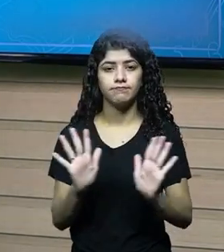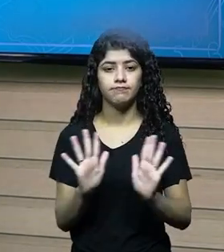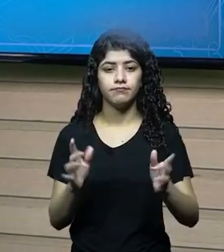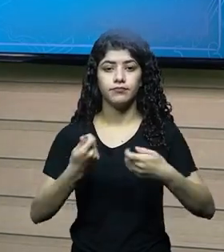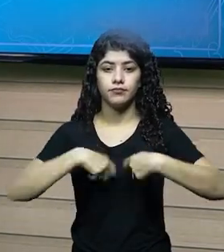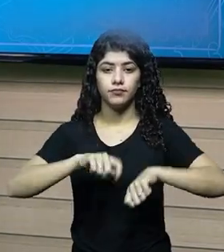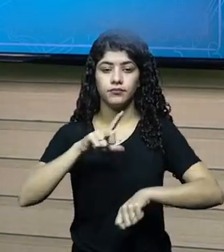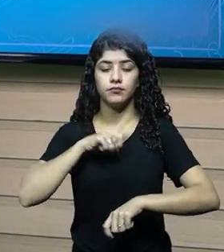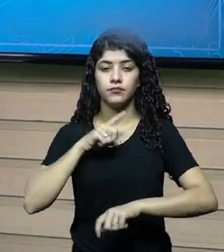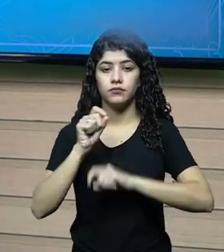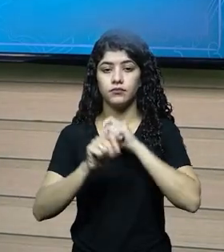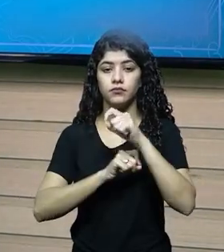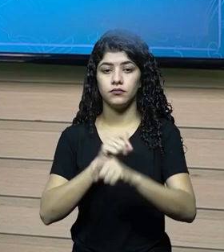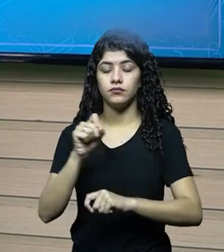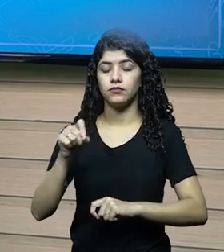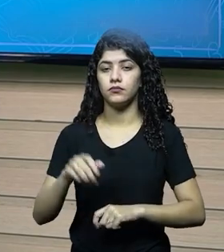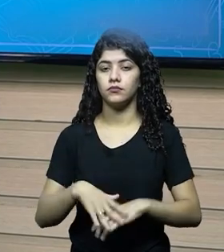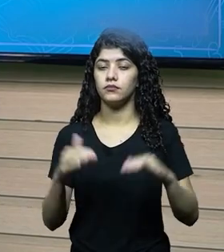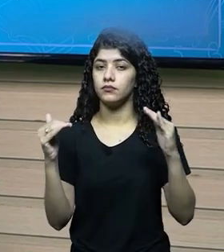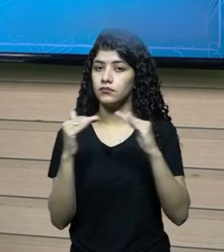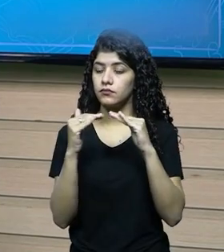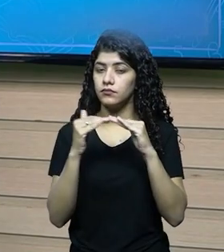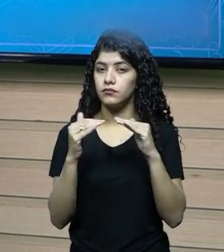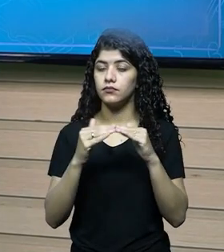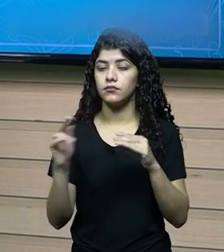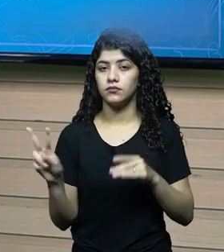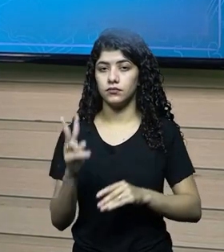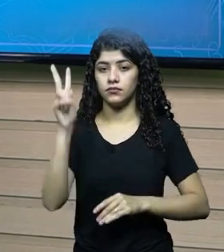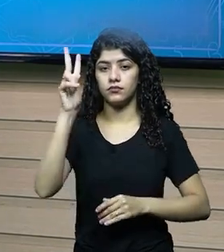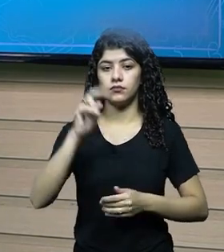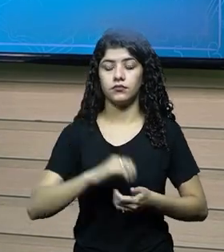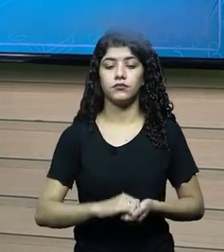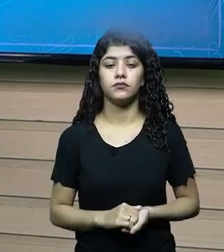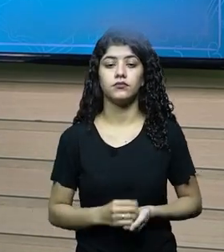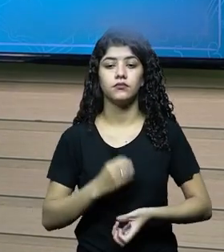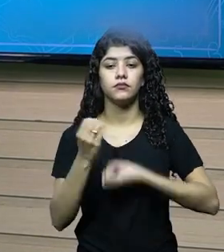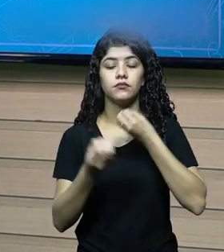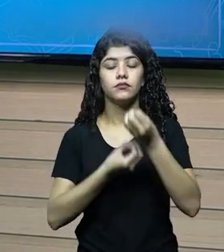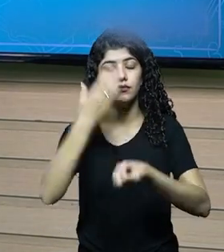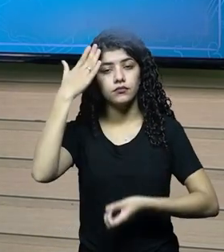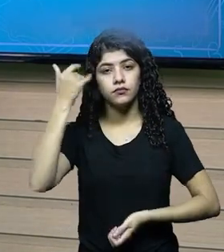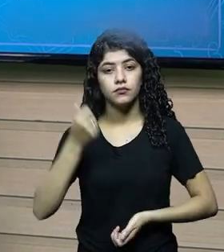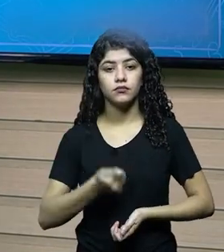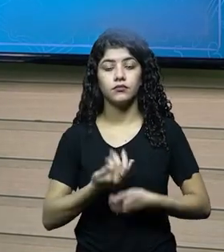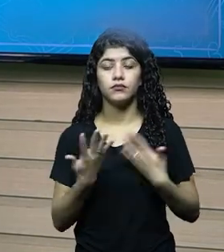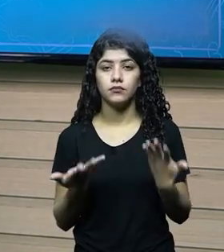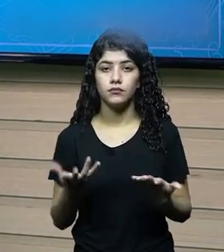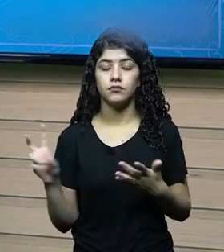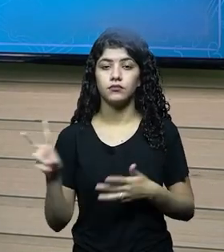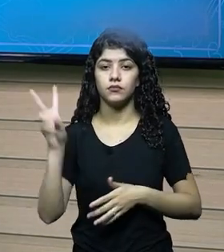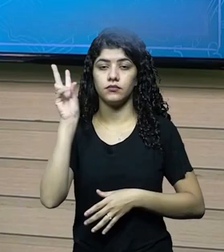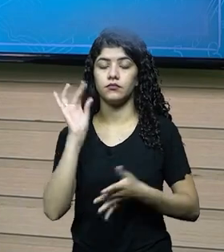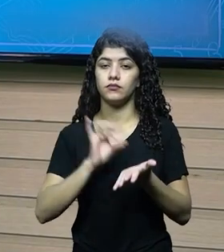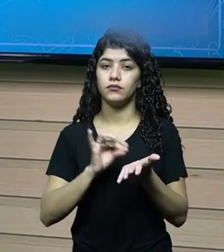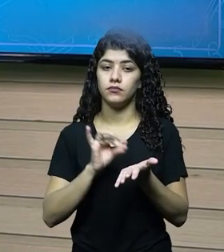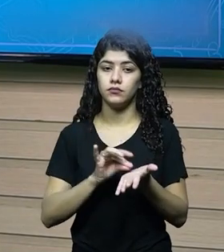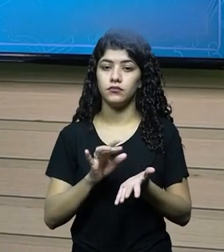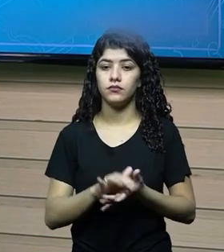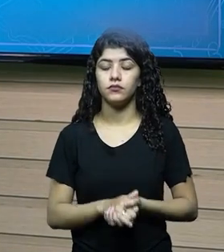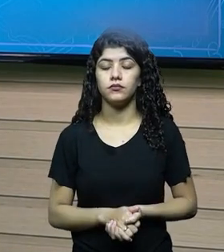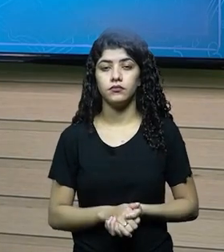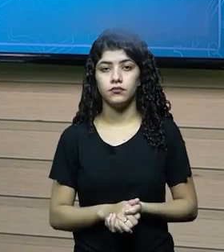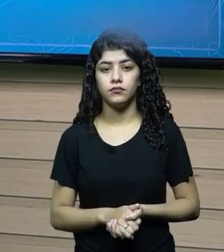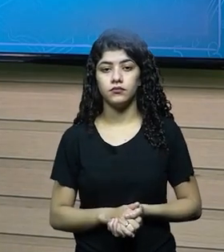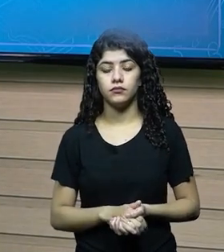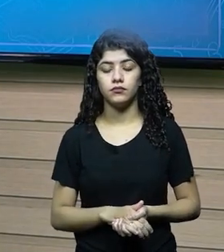ter o preço adequado, o valor adequado do custo, como é que eu vou saber, quanto que realmente é esse custo, desse estoque,